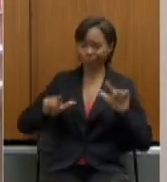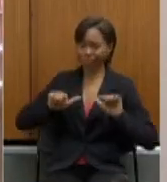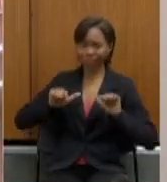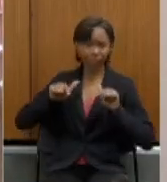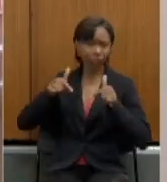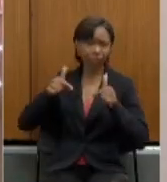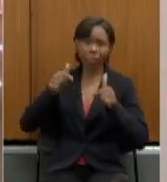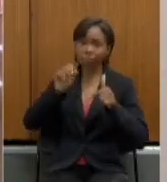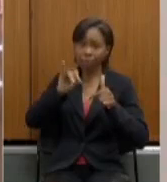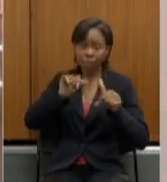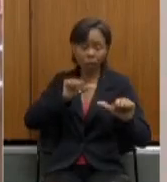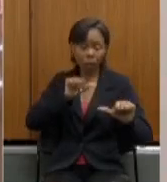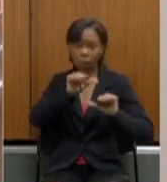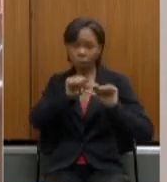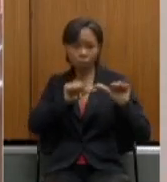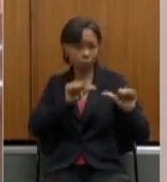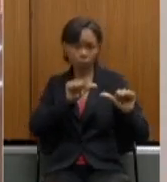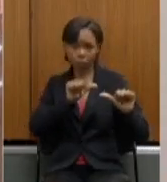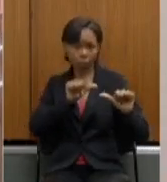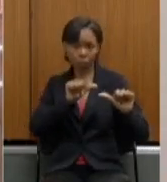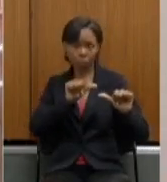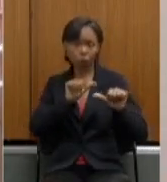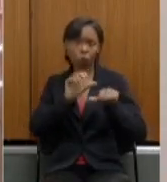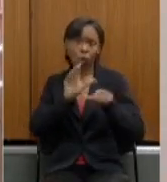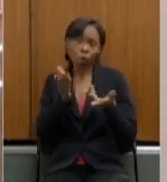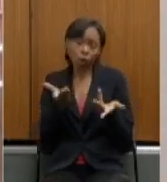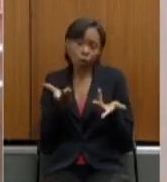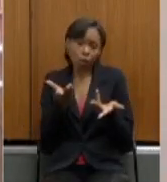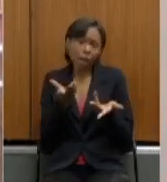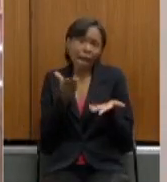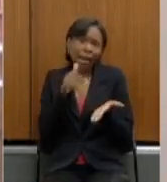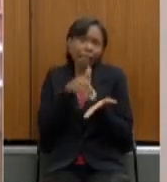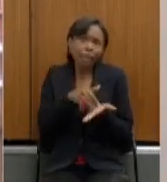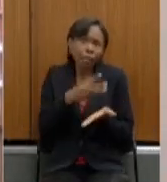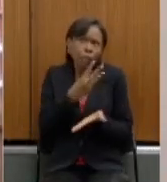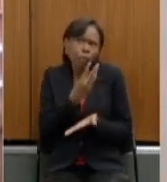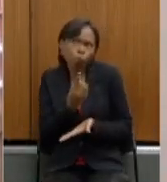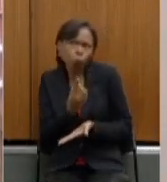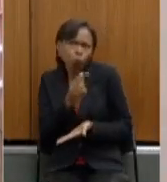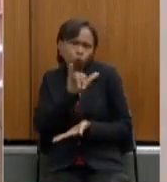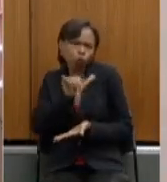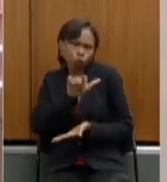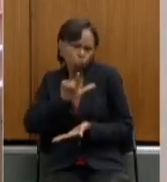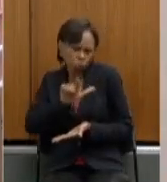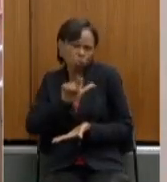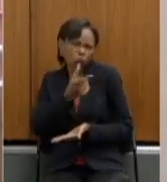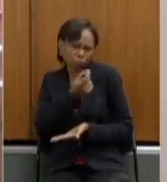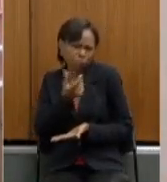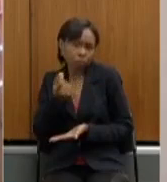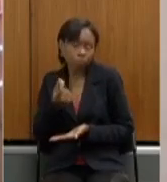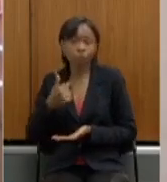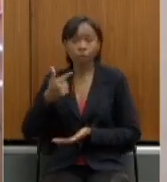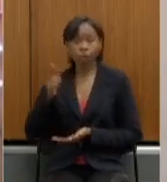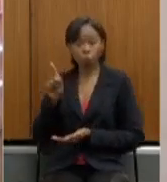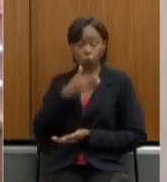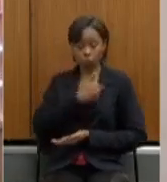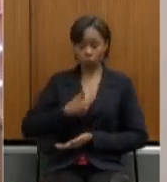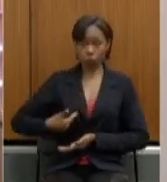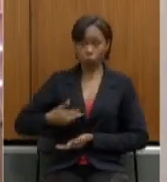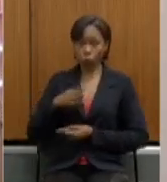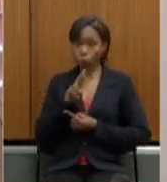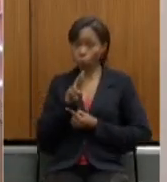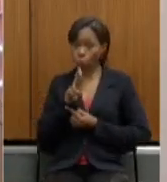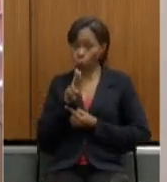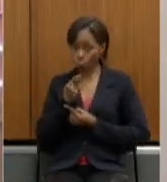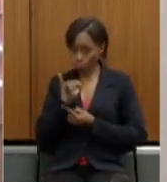estaduais e se fixando até um prazo de 31 de julho de 2020 o governador Rui Costa e eu sou da base do governador Rui Costa importante que